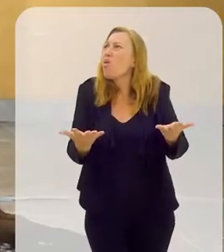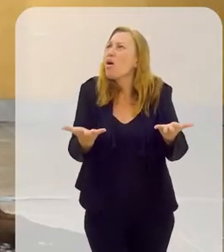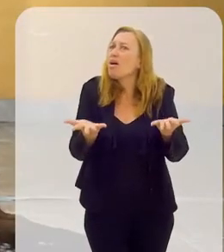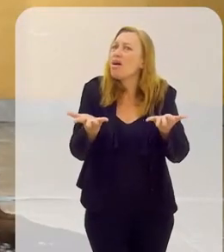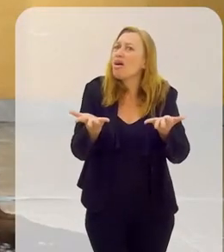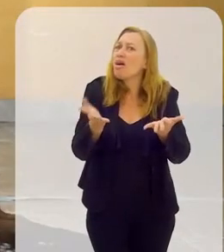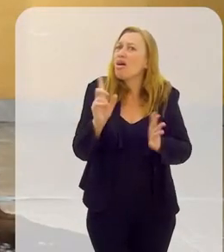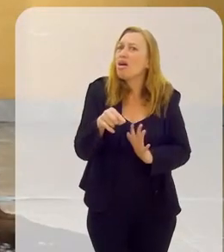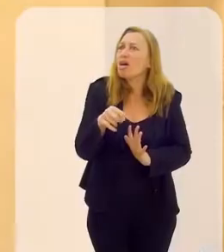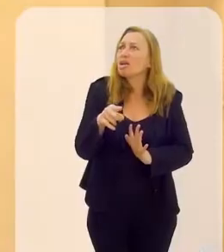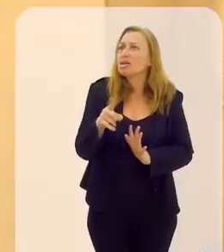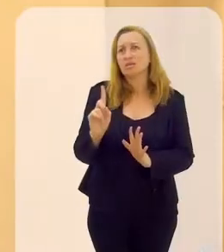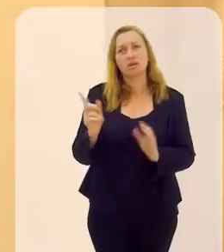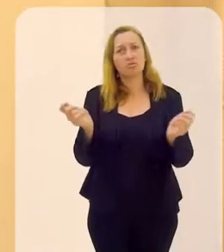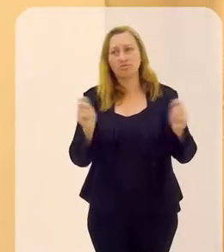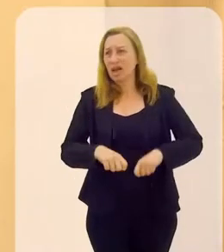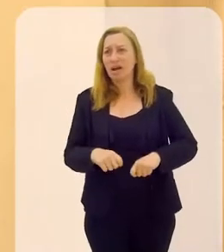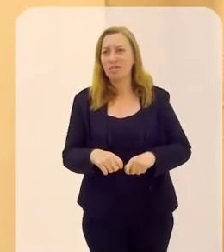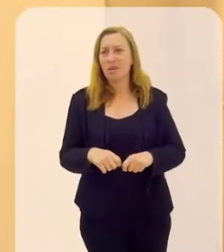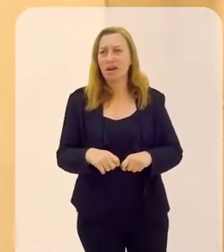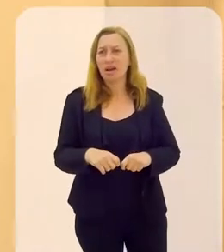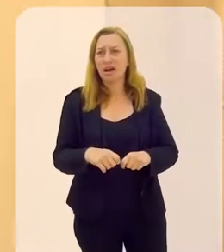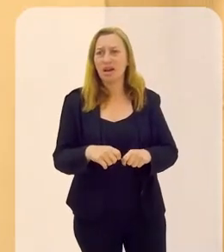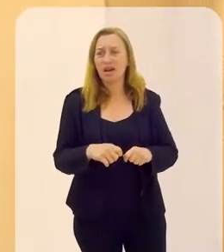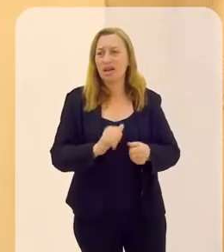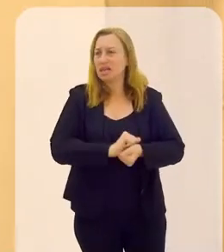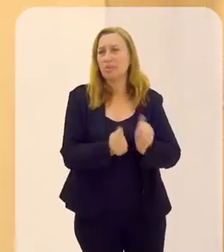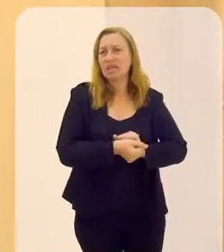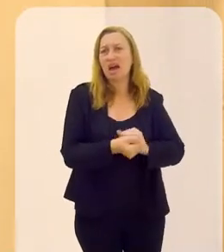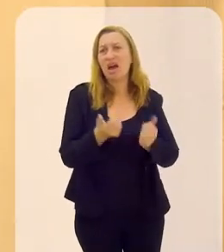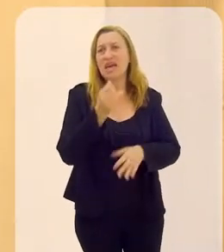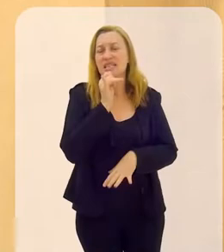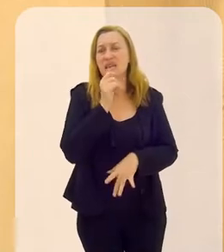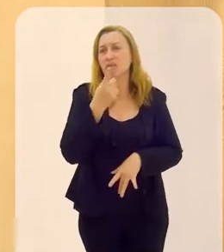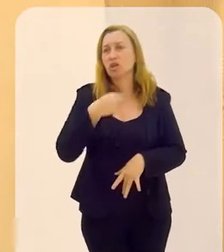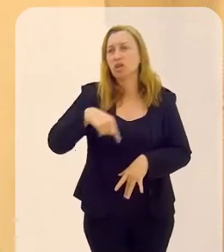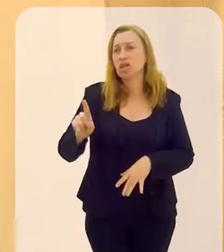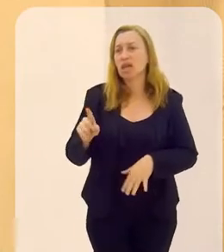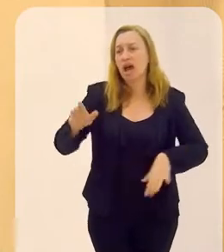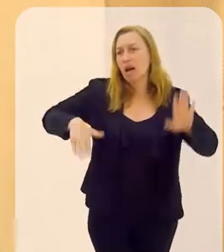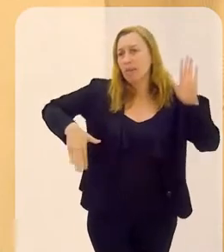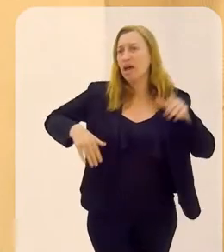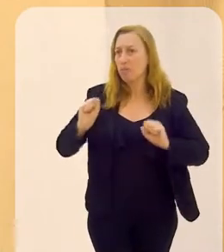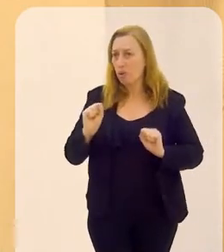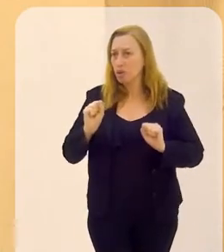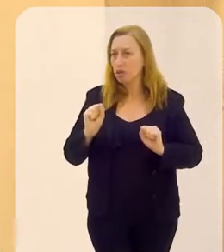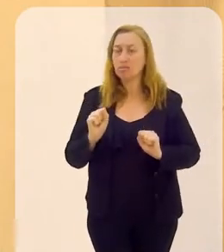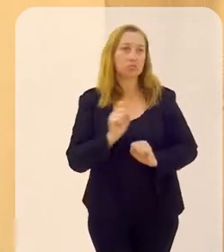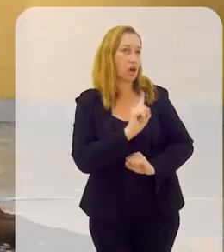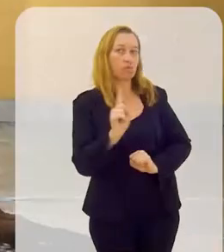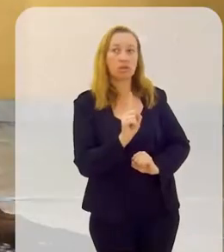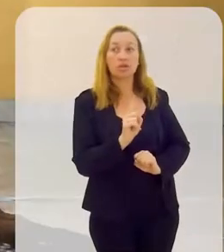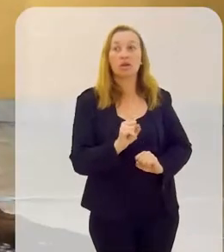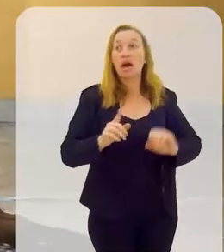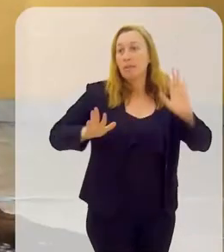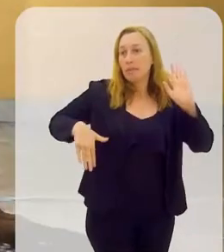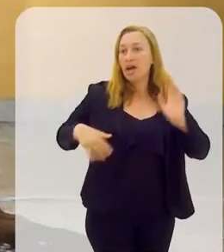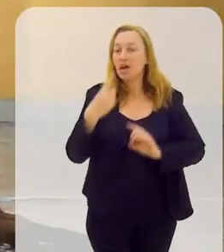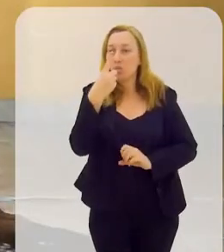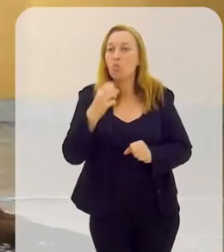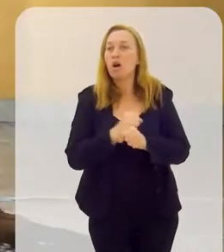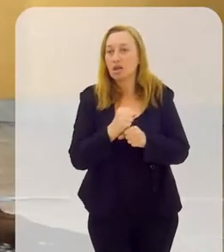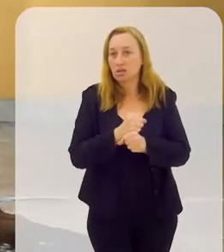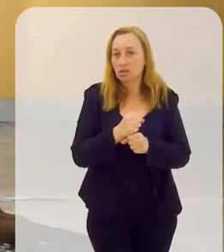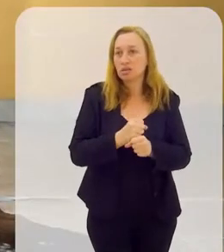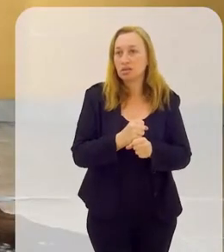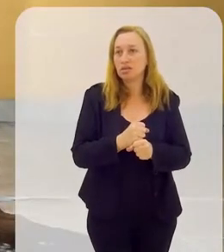resguardo... Não, esse não dá para quebrar. Por exemplo, ir à praia, pode? Não, praia é um